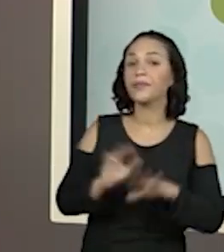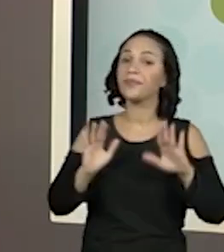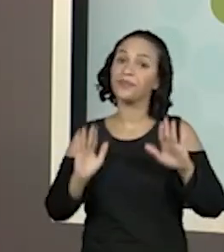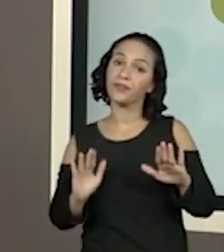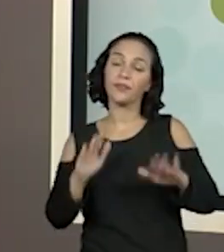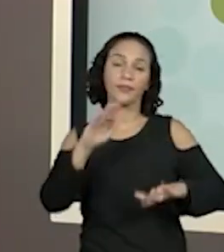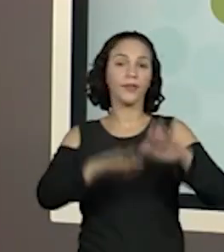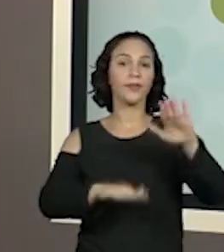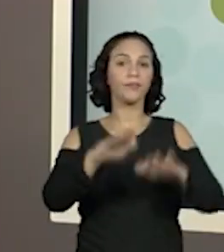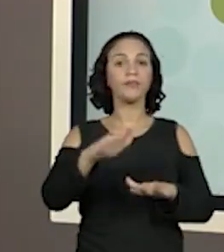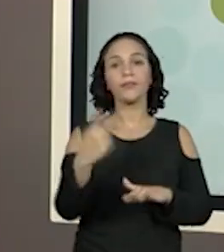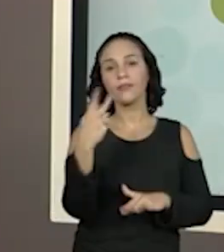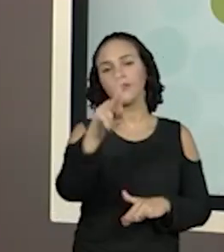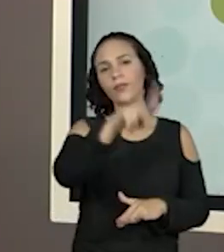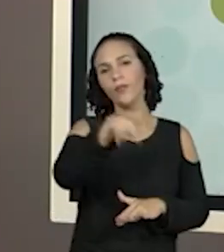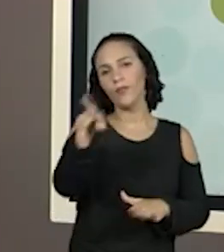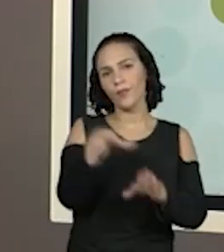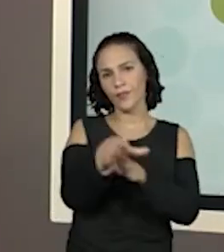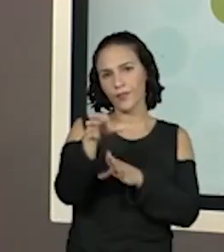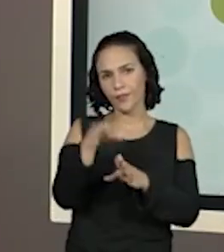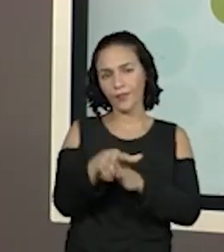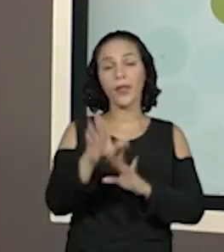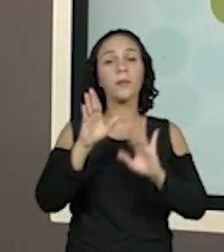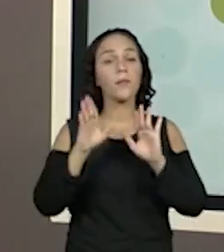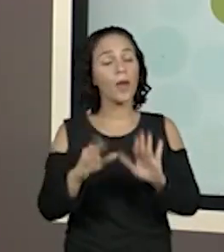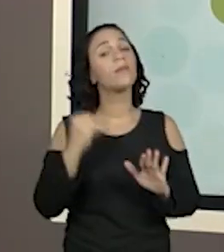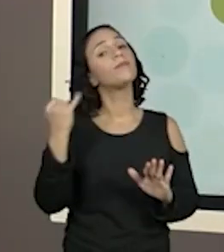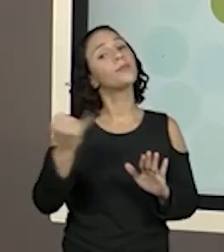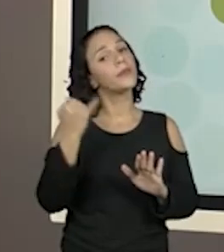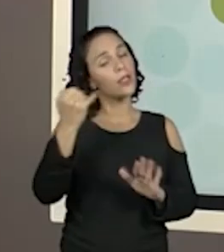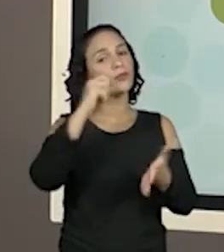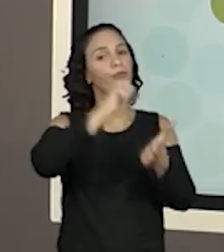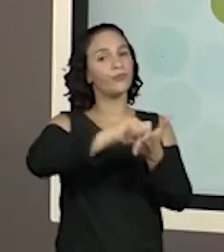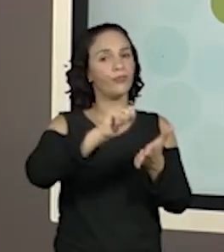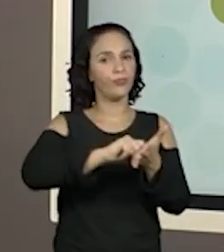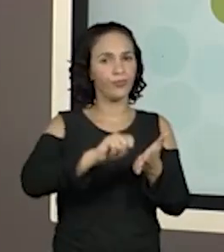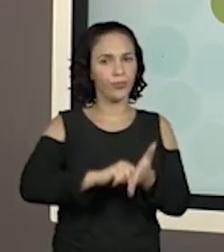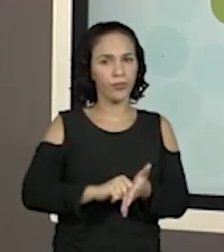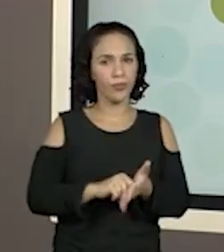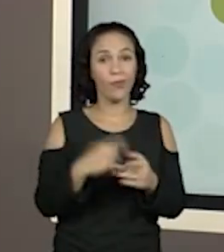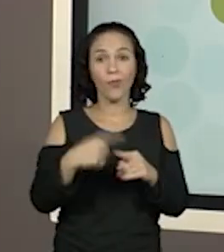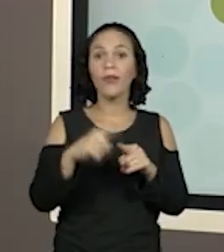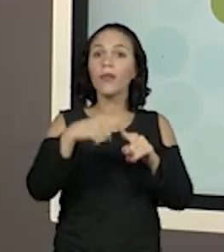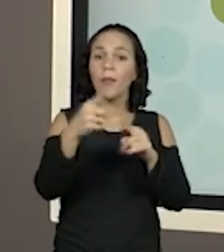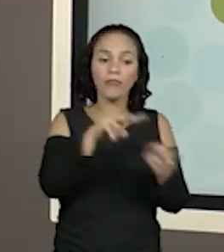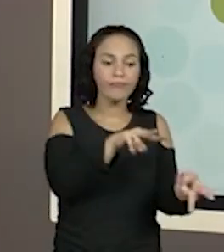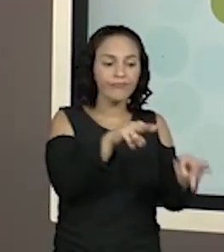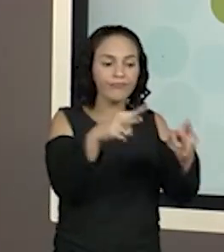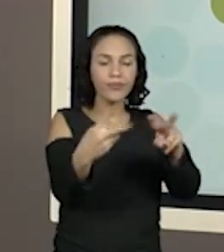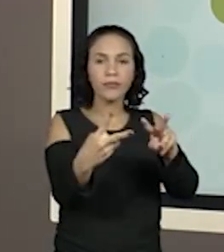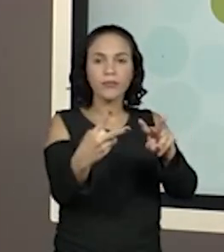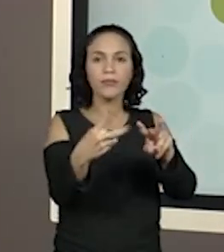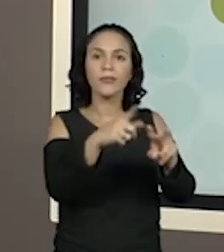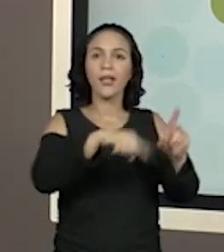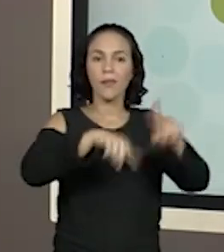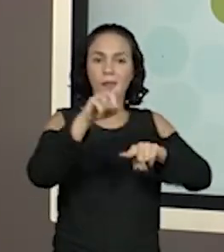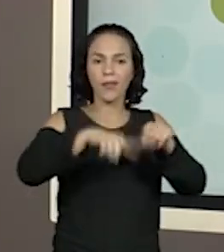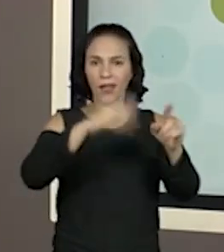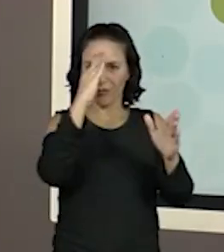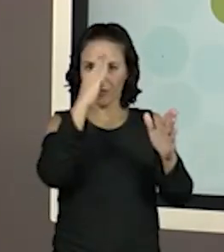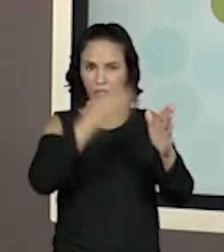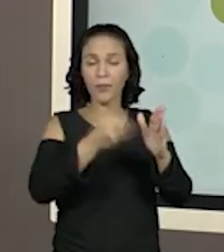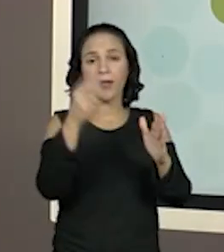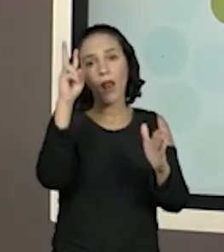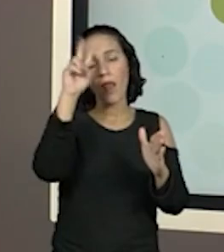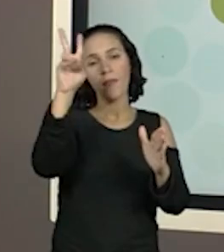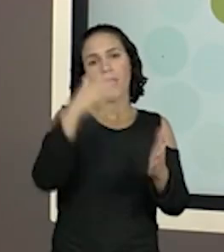depende da orientação que vocês tiverem, mas não deixem de registrar, porque na hora de colocar lá na apostila, vocês precisam aí lembrarem da